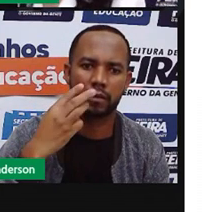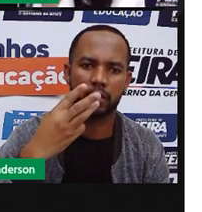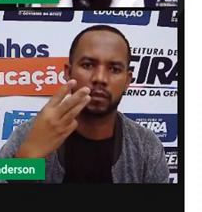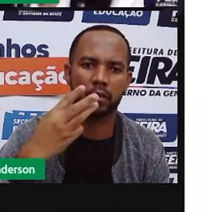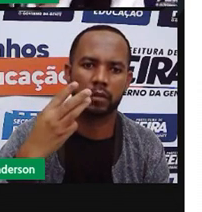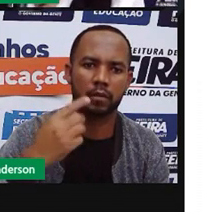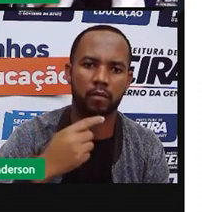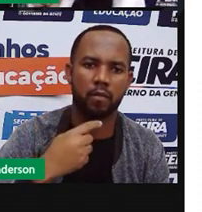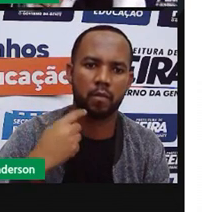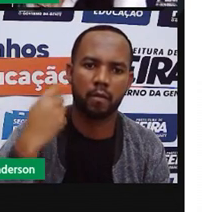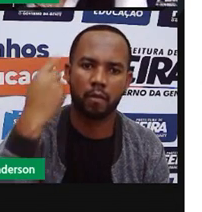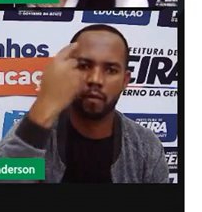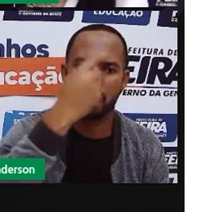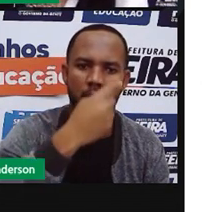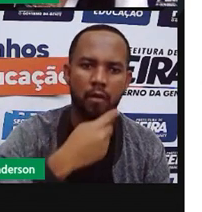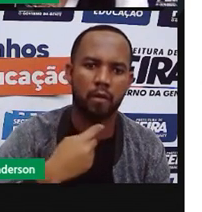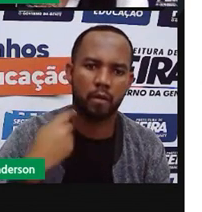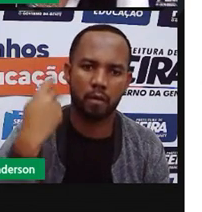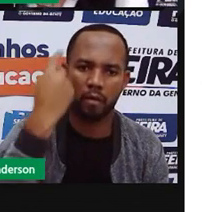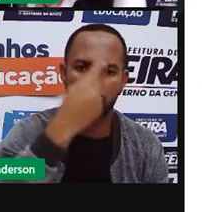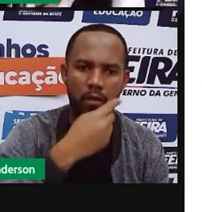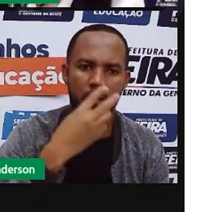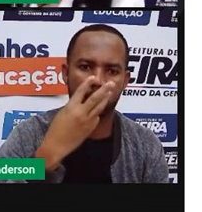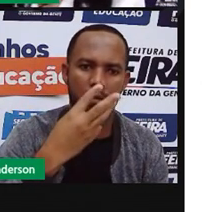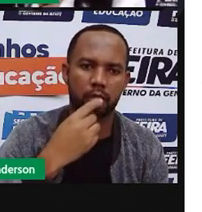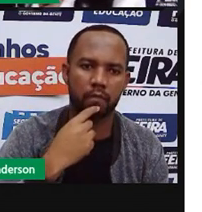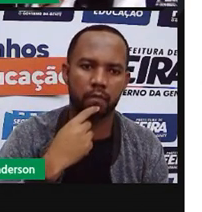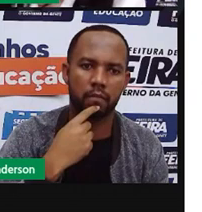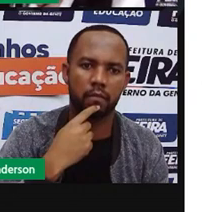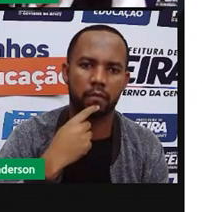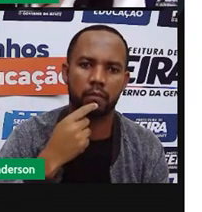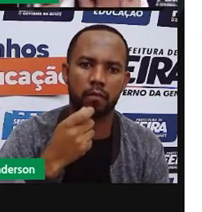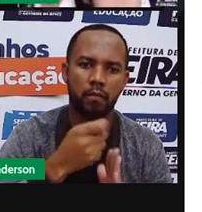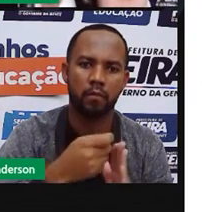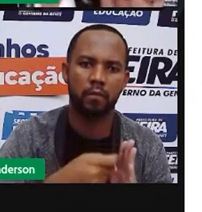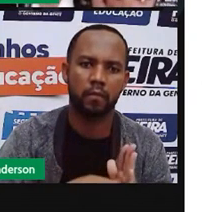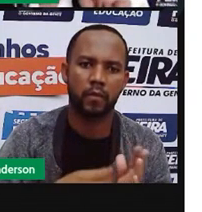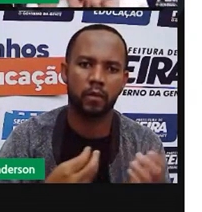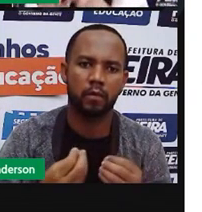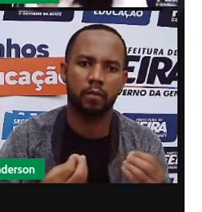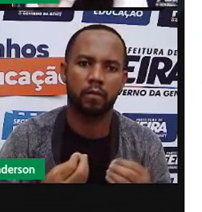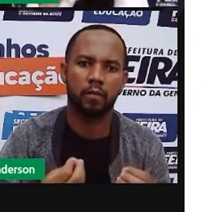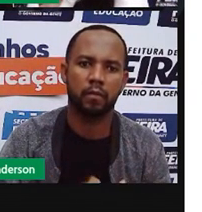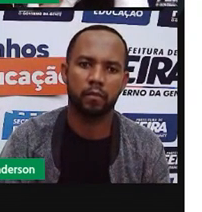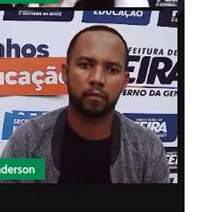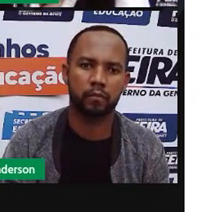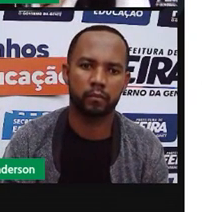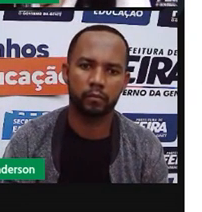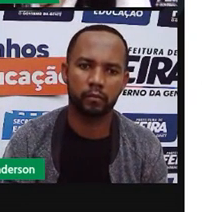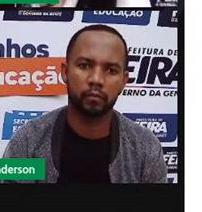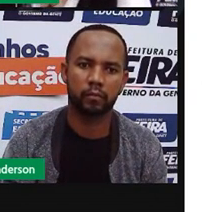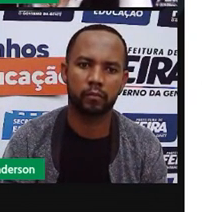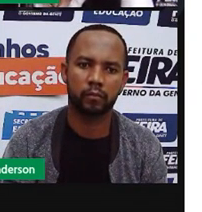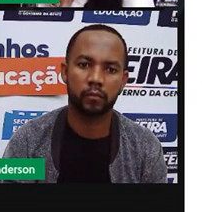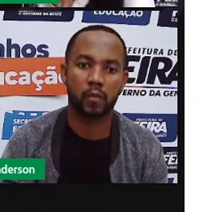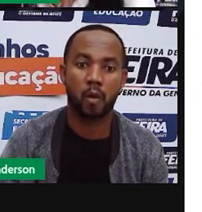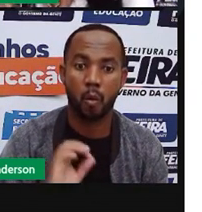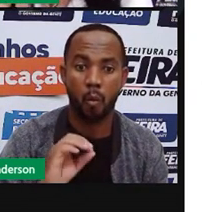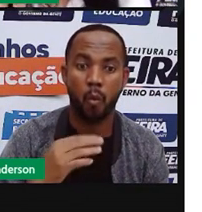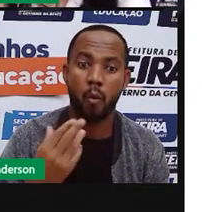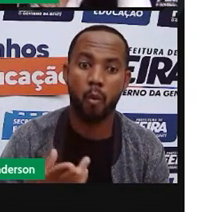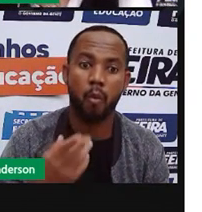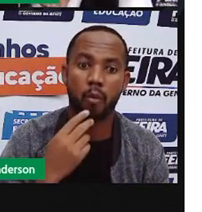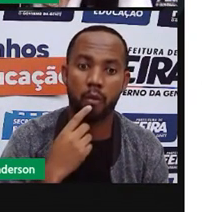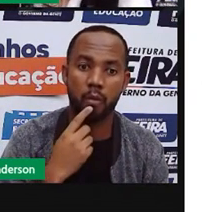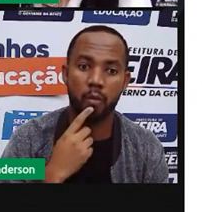saibação e eu trouxe as três formas de você escrever três horas ou três